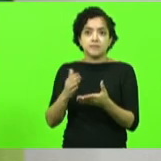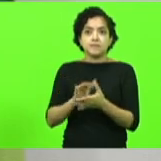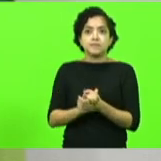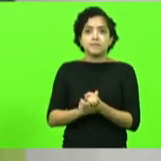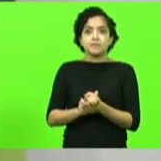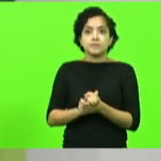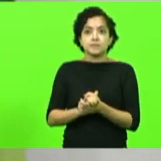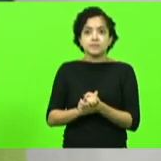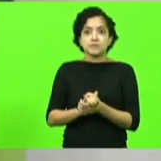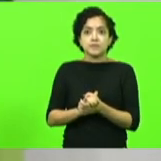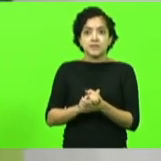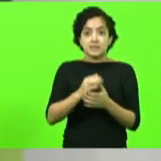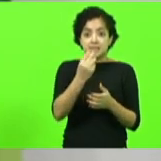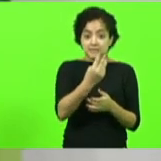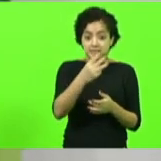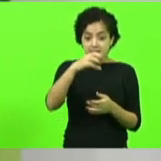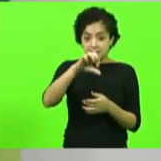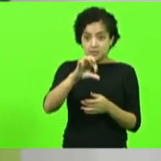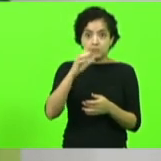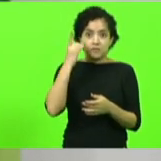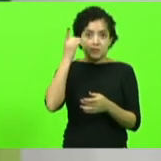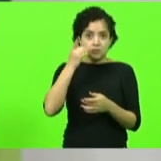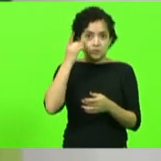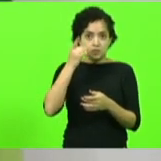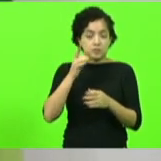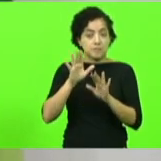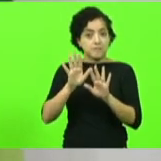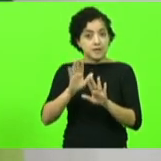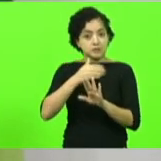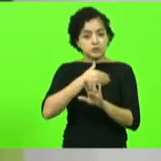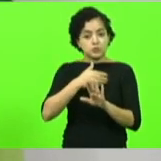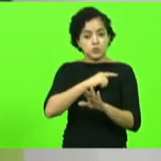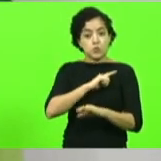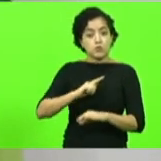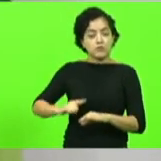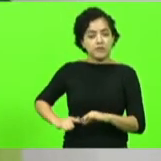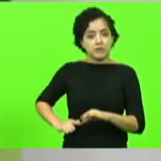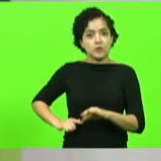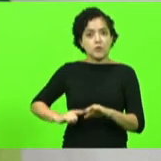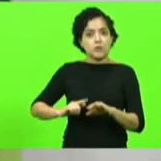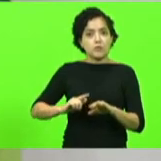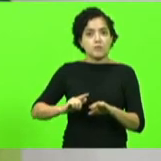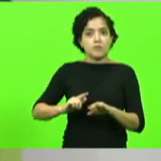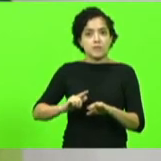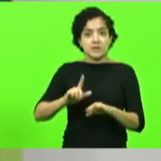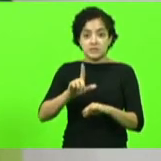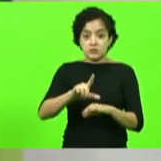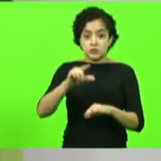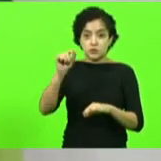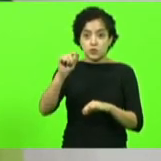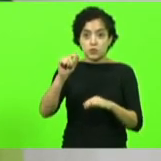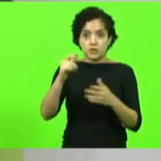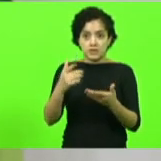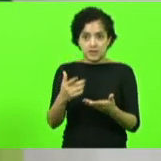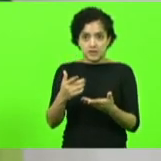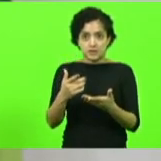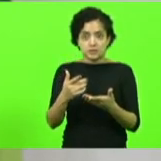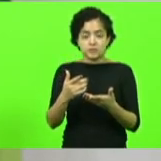tem 39 deputados mas o governador eleito com a onda Bolsonaro